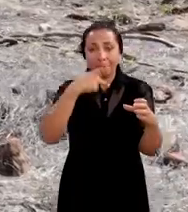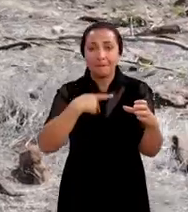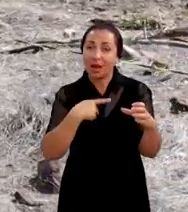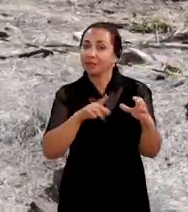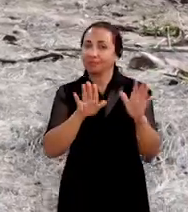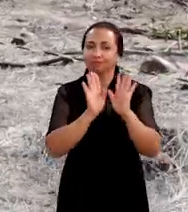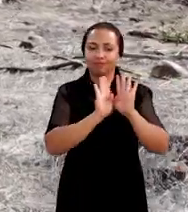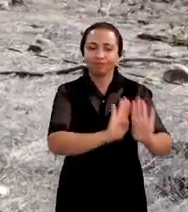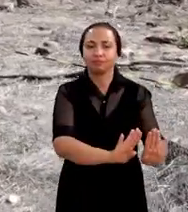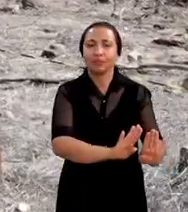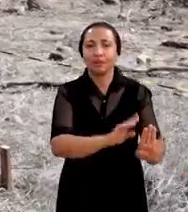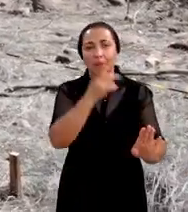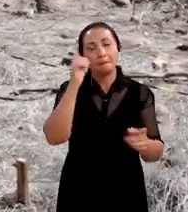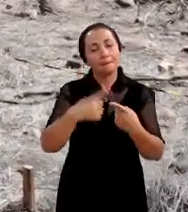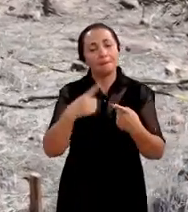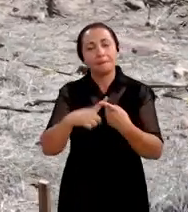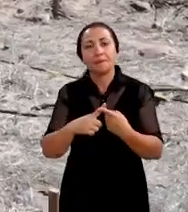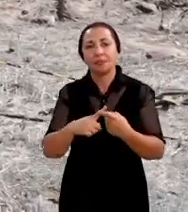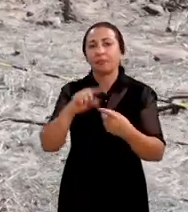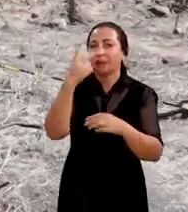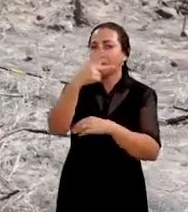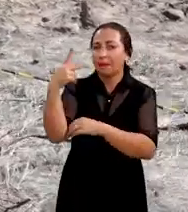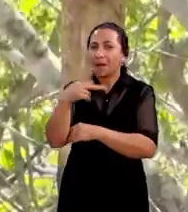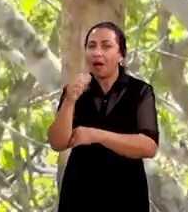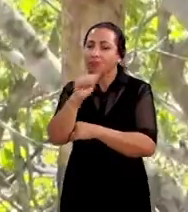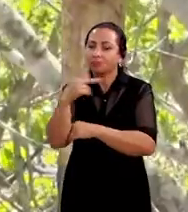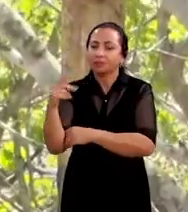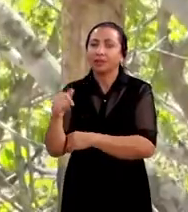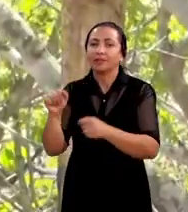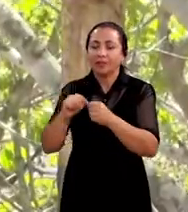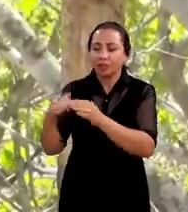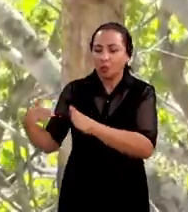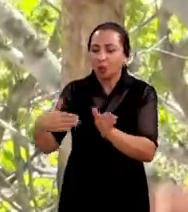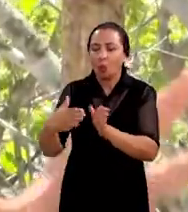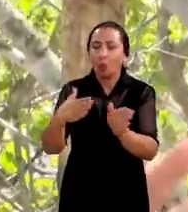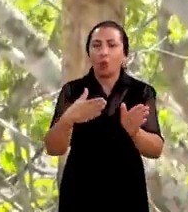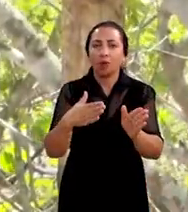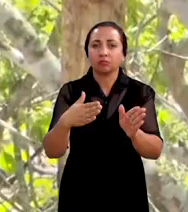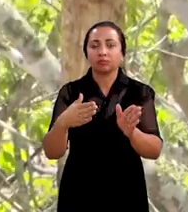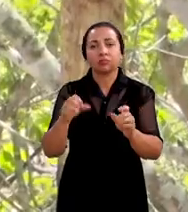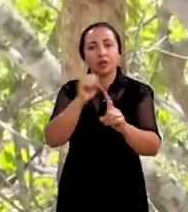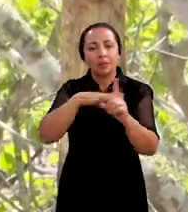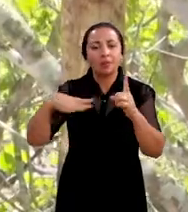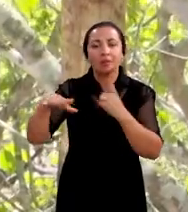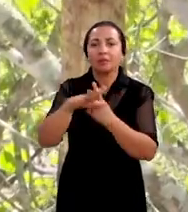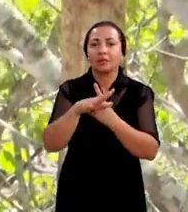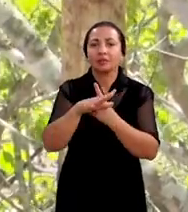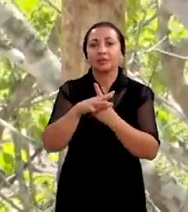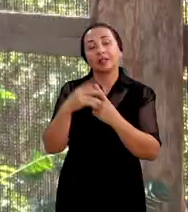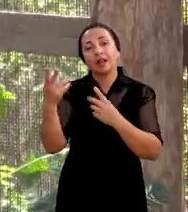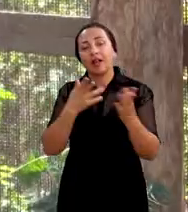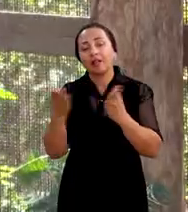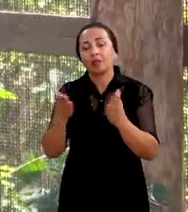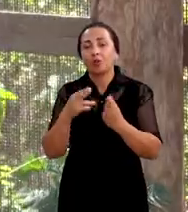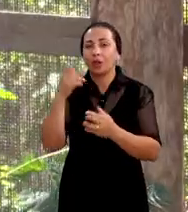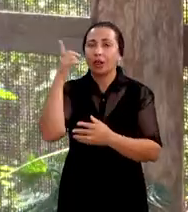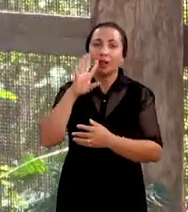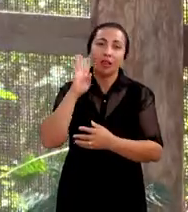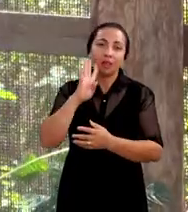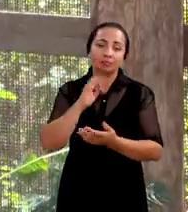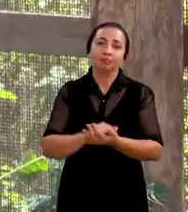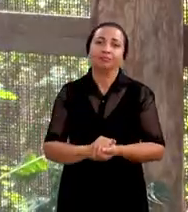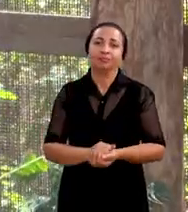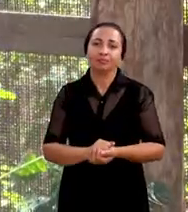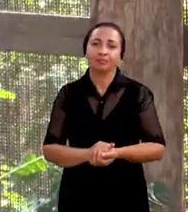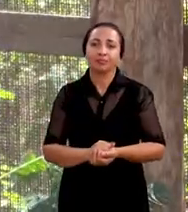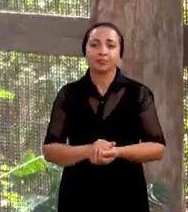.500 metros, já áreas de APP, fazendo um corredor ecológico entre duas reservas legais. O plantio do mato que a gente